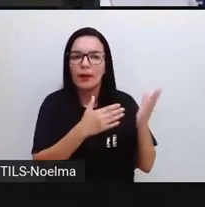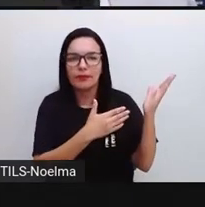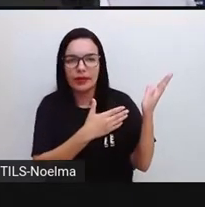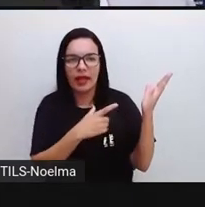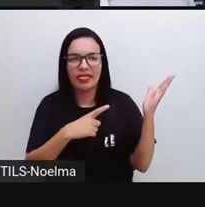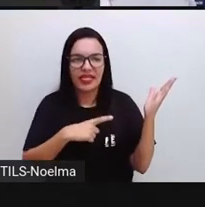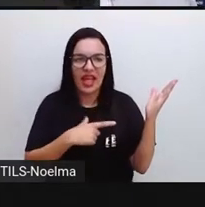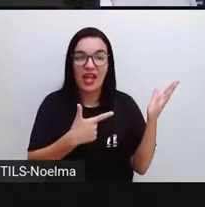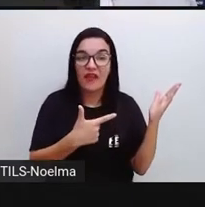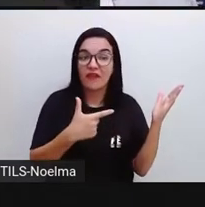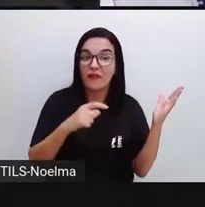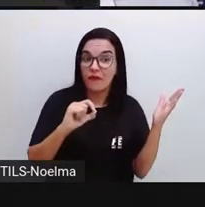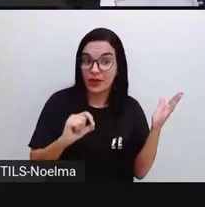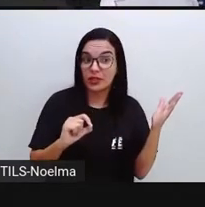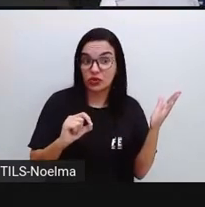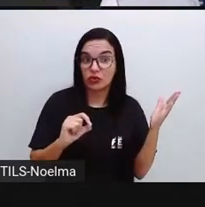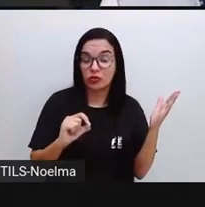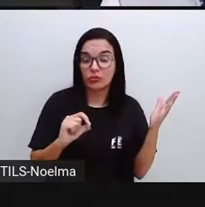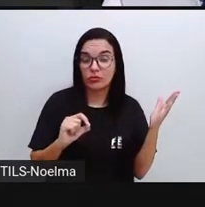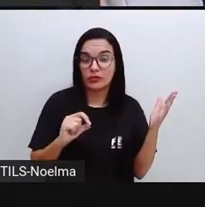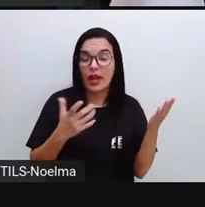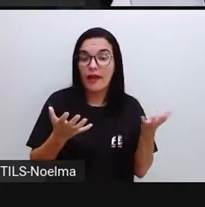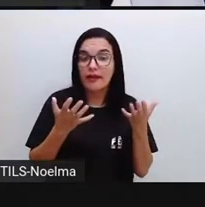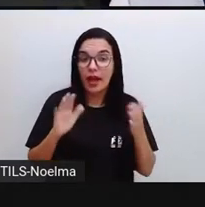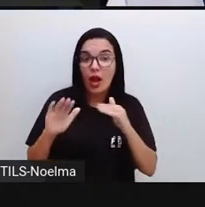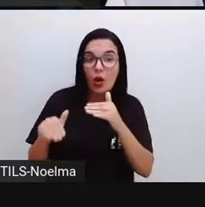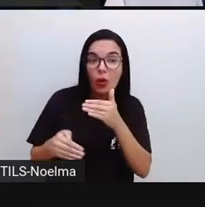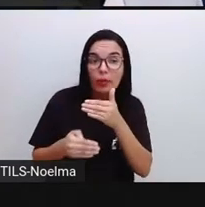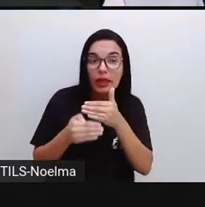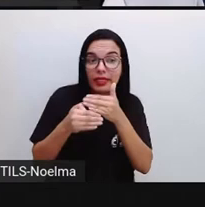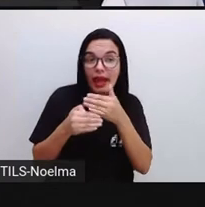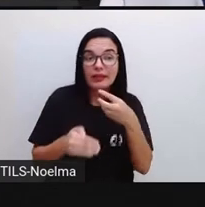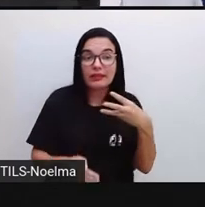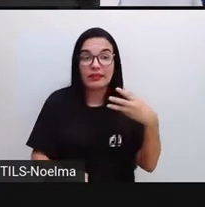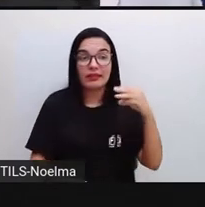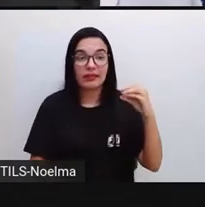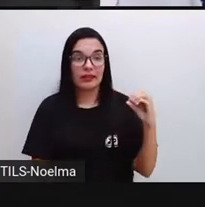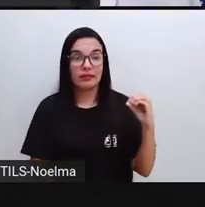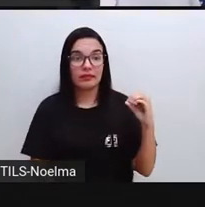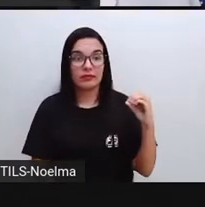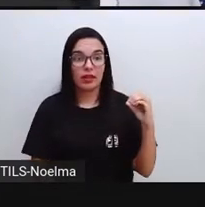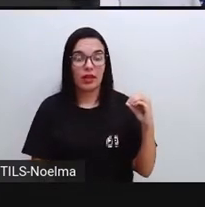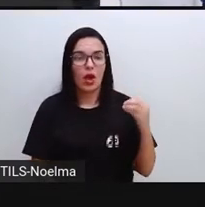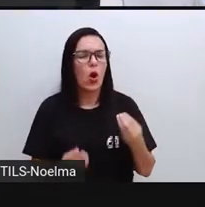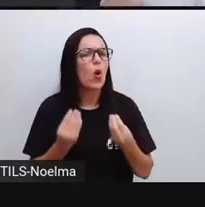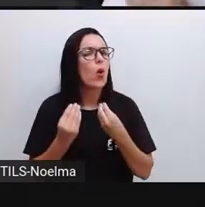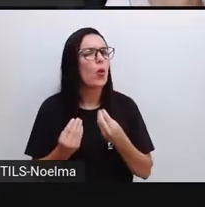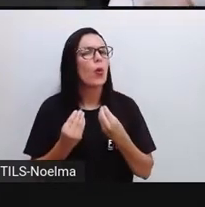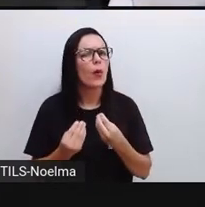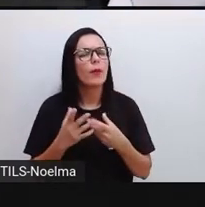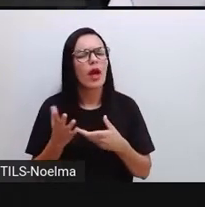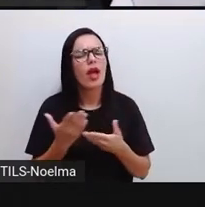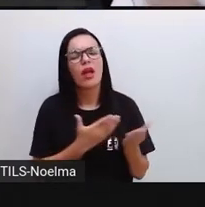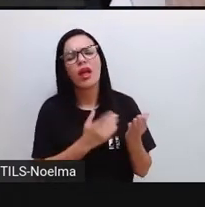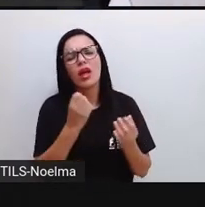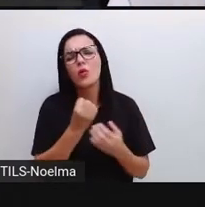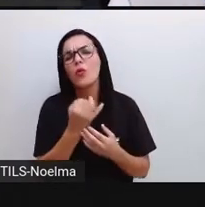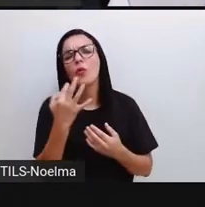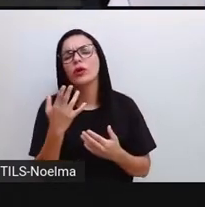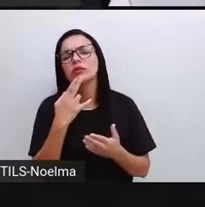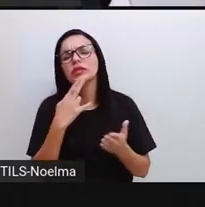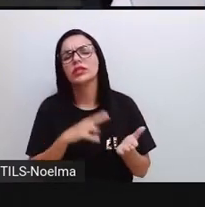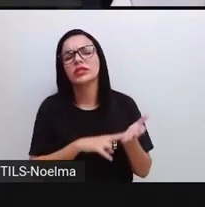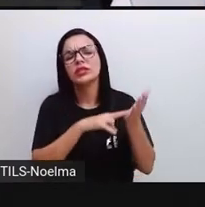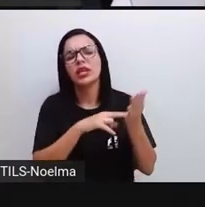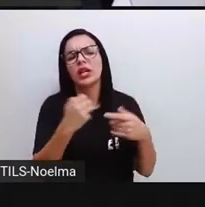20 selos em sua coleção e quer completar 30. Então, de quantos selos ele vai precisar ir para